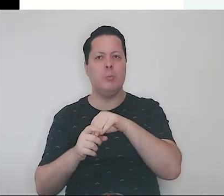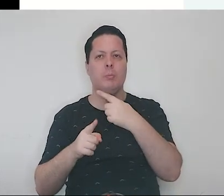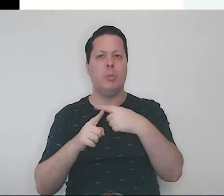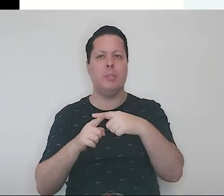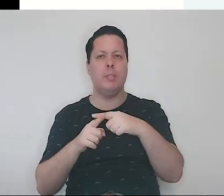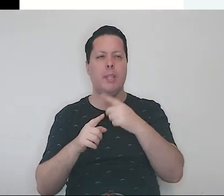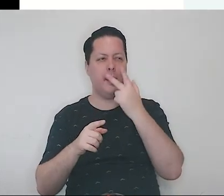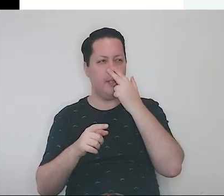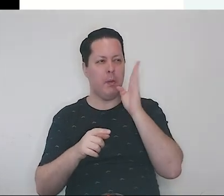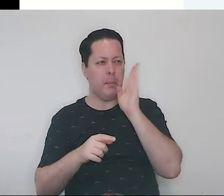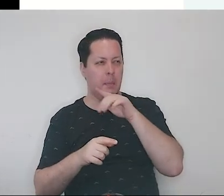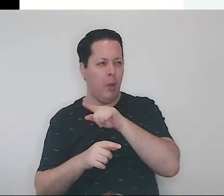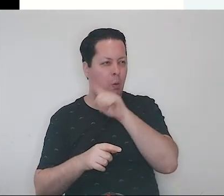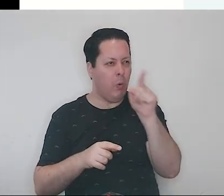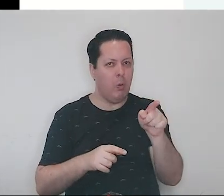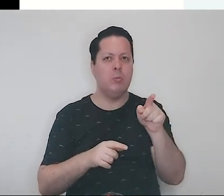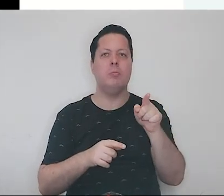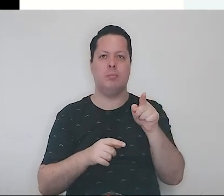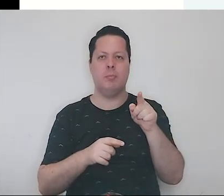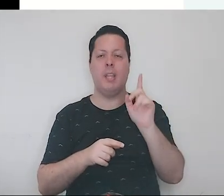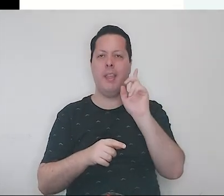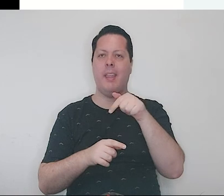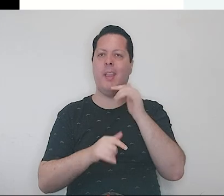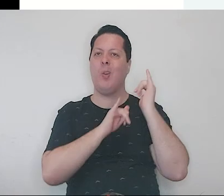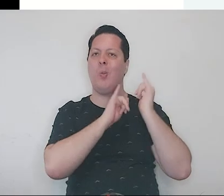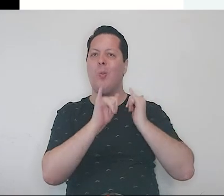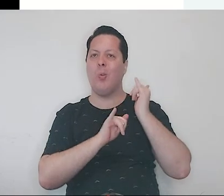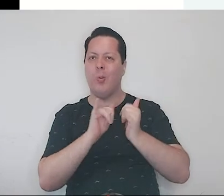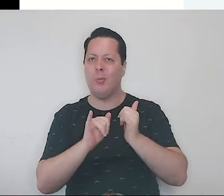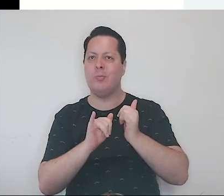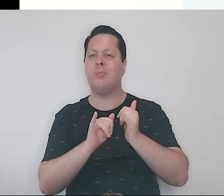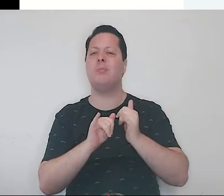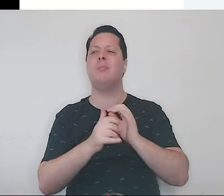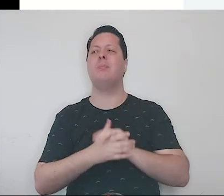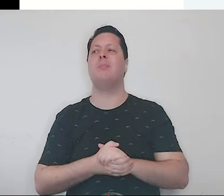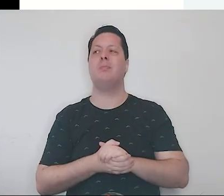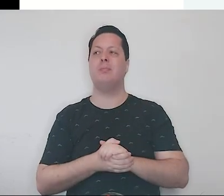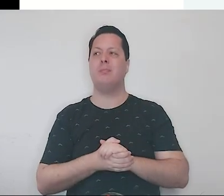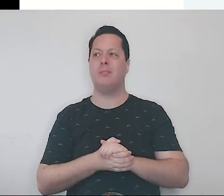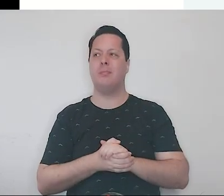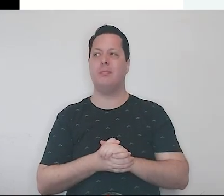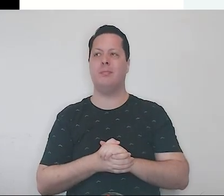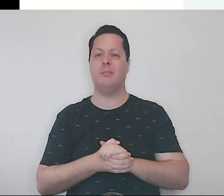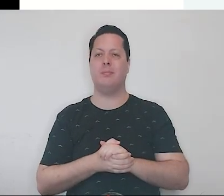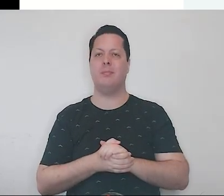aos outros. Esse é o conto do Imolgaiu.